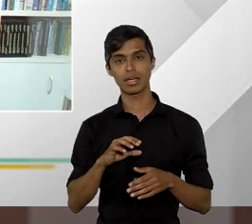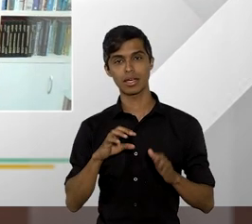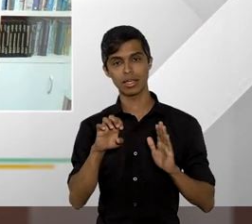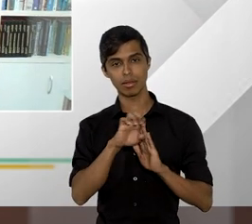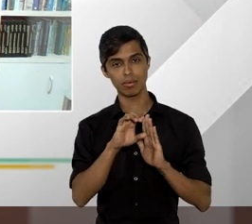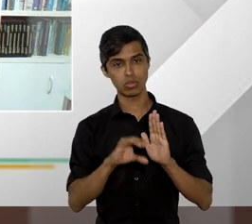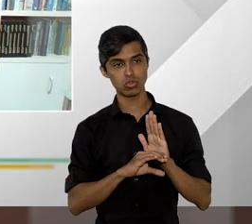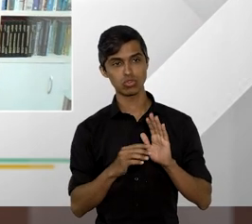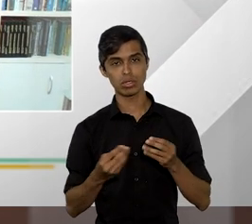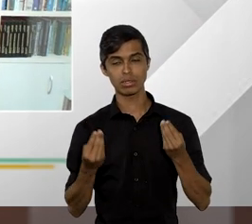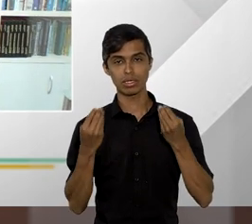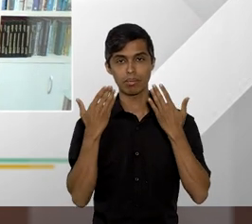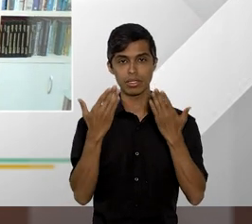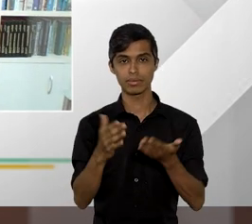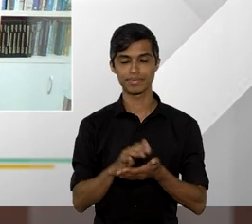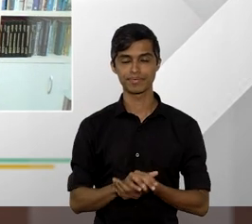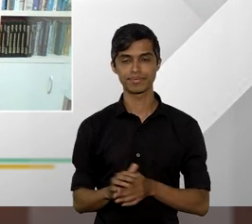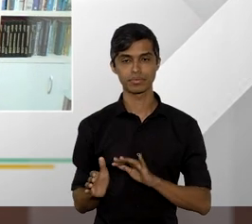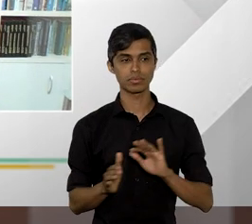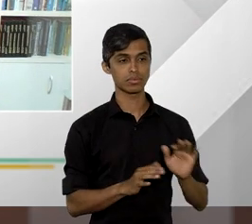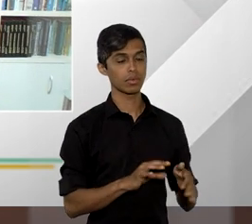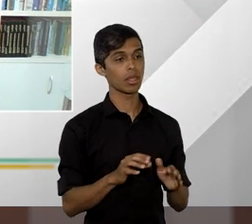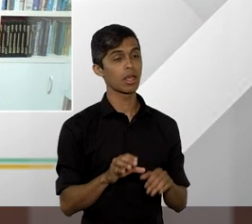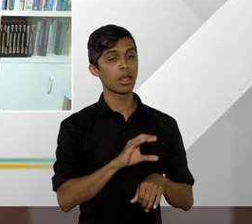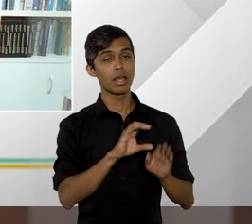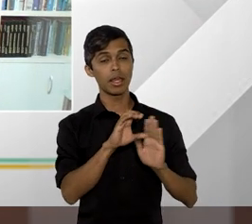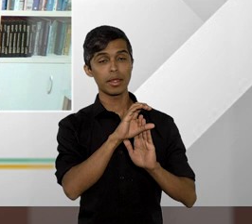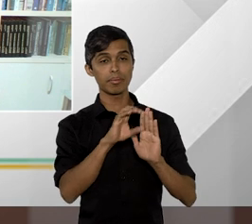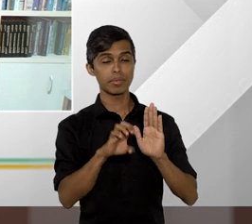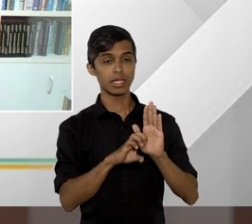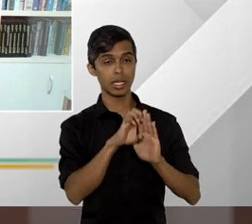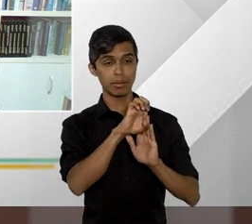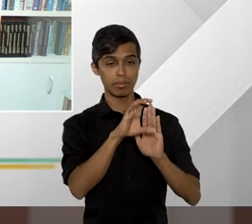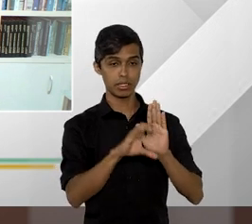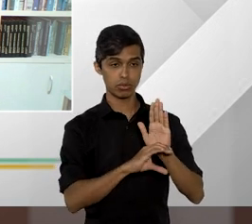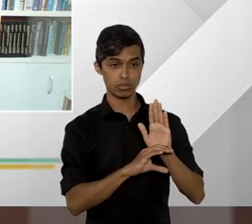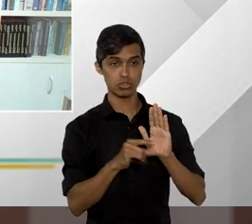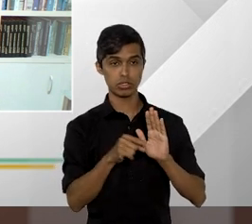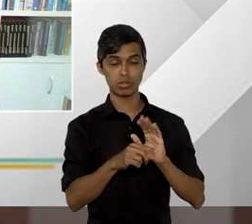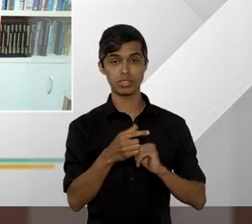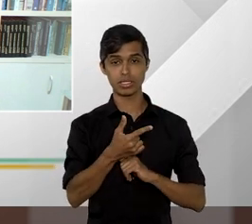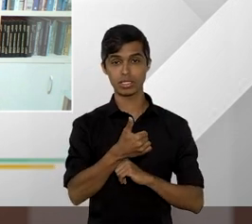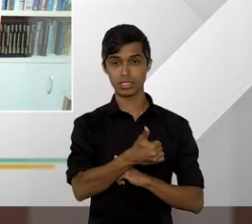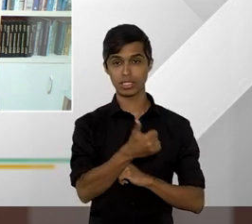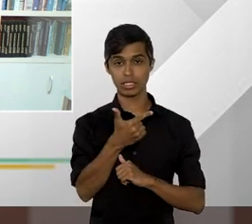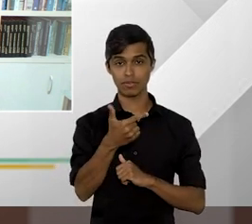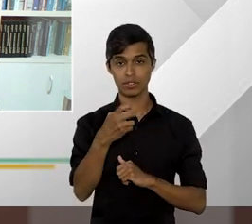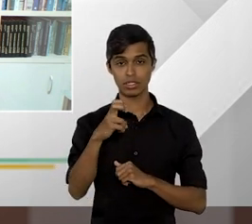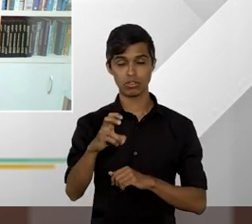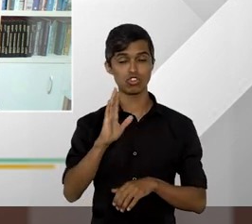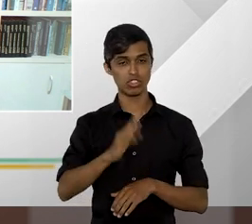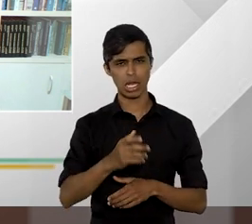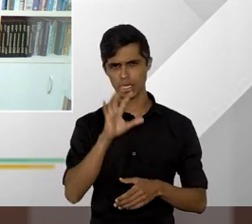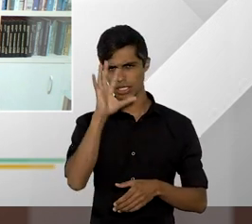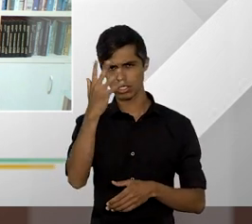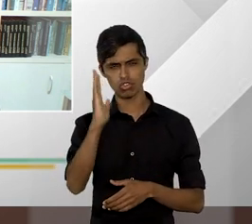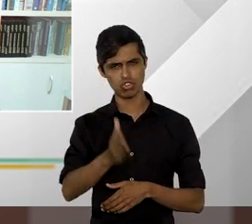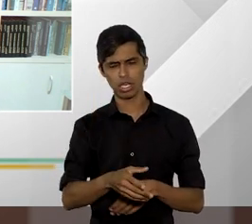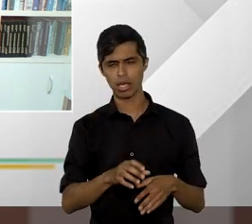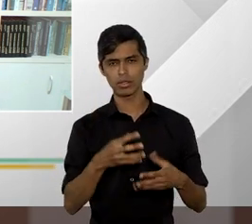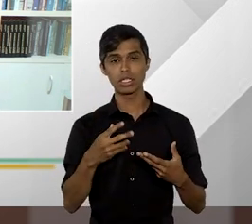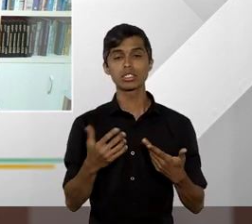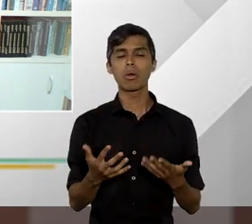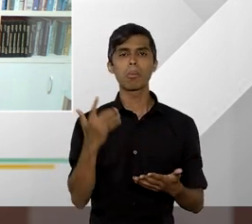professor Paulo a emenda constitucional 125 ela já foi promulgada não então ela é imediatamente